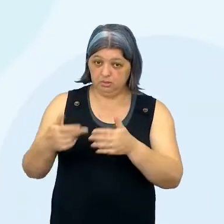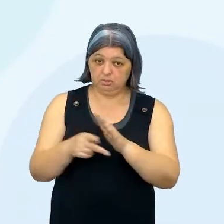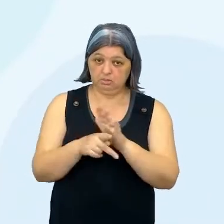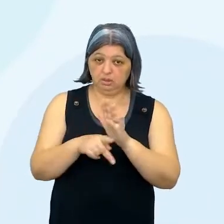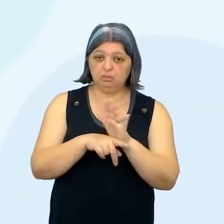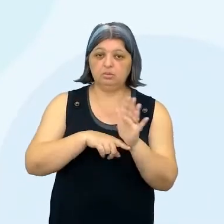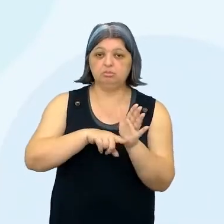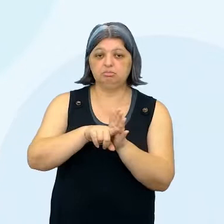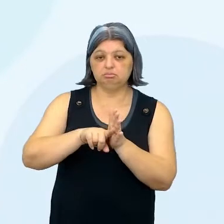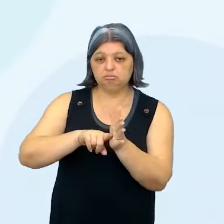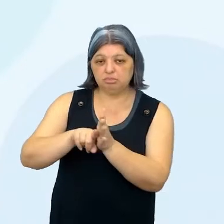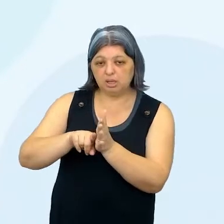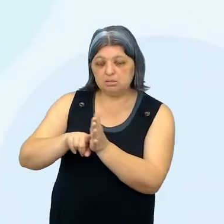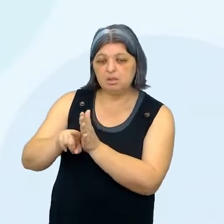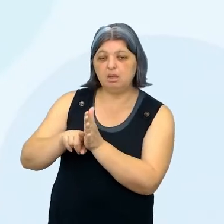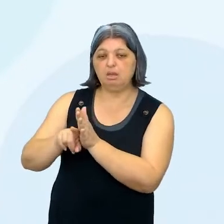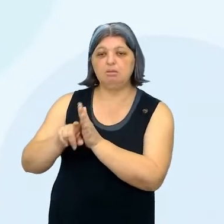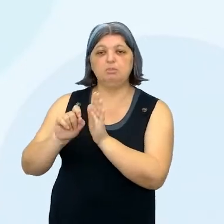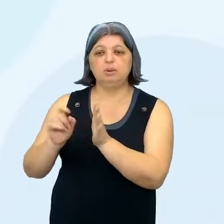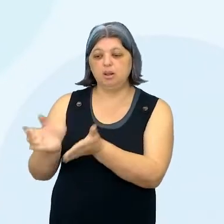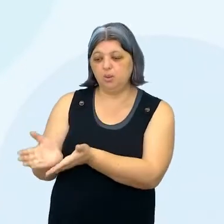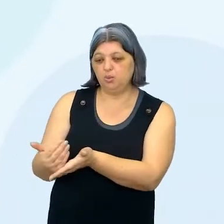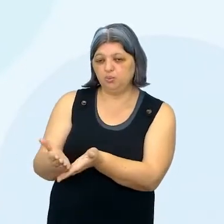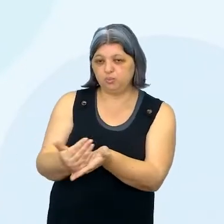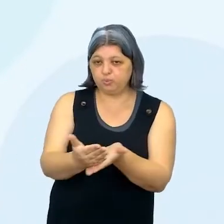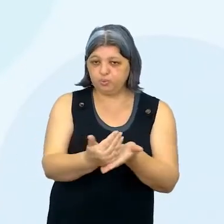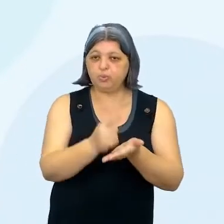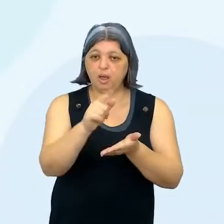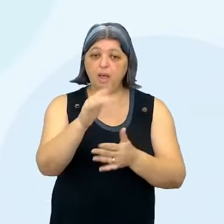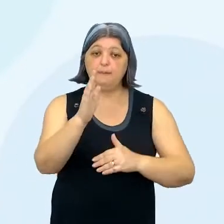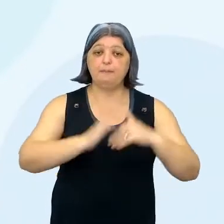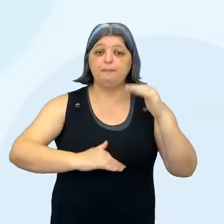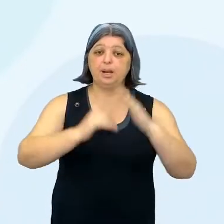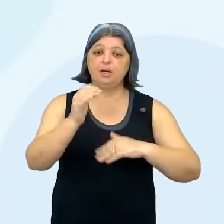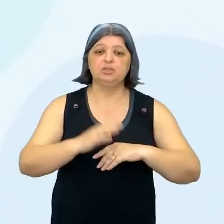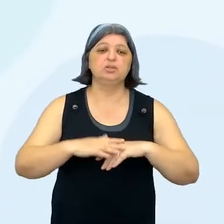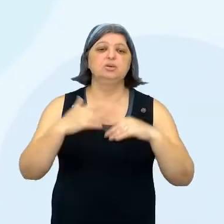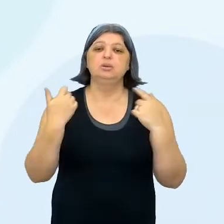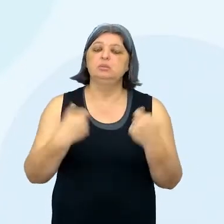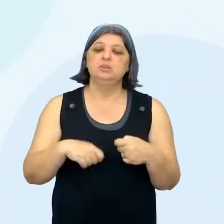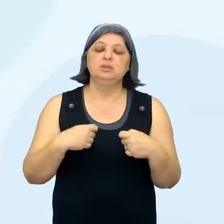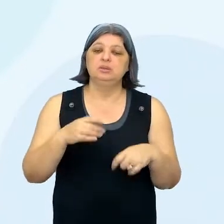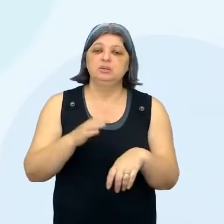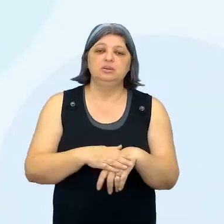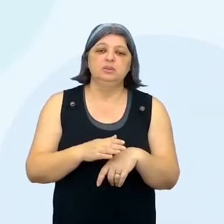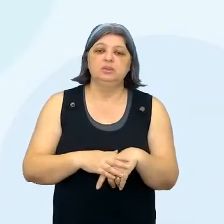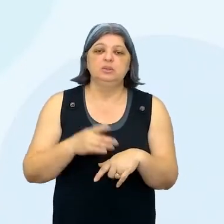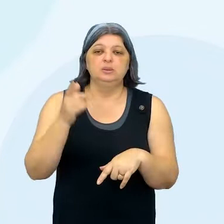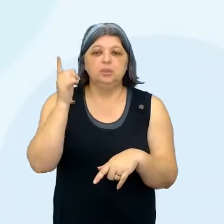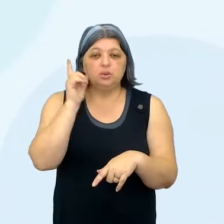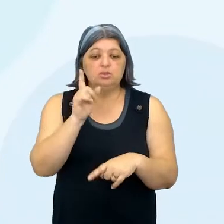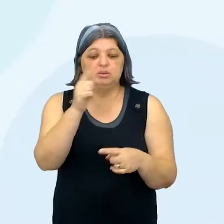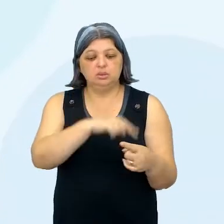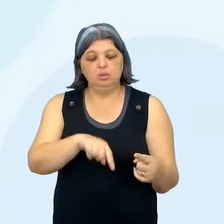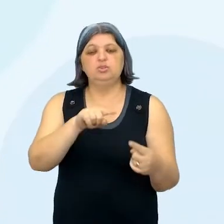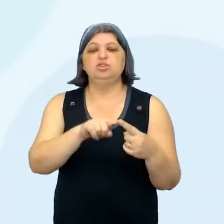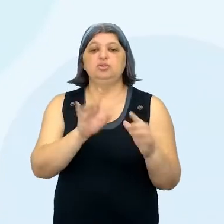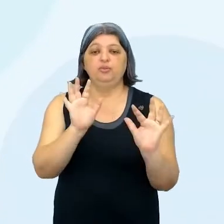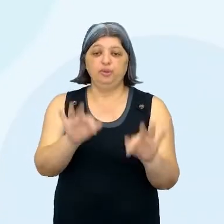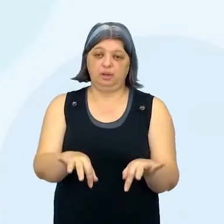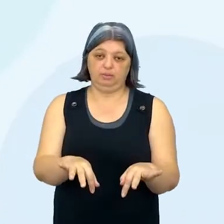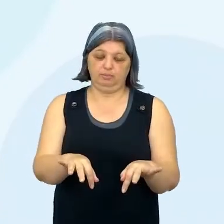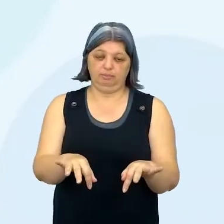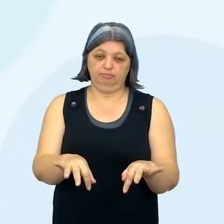dados. Então, é o quê? Mão na massa. O que eu preciso para chegar a esse objetivo final?